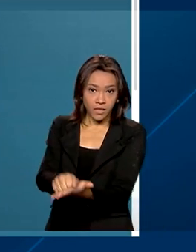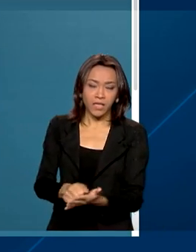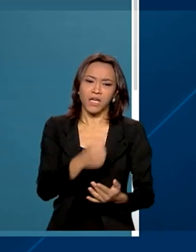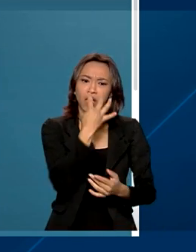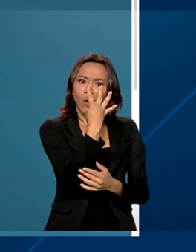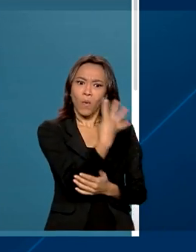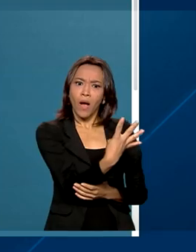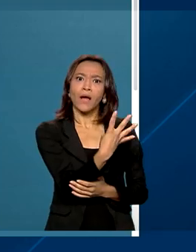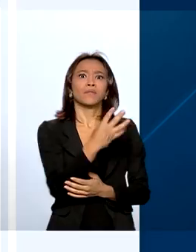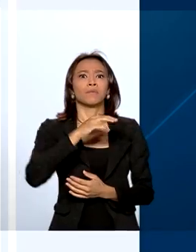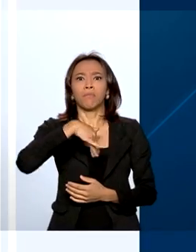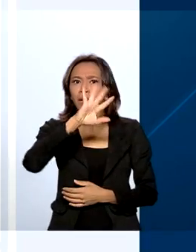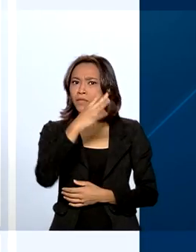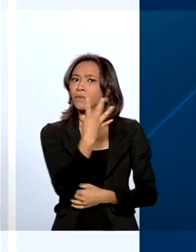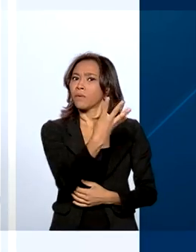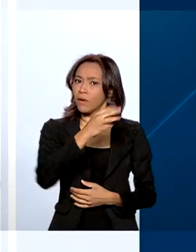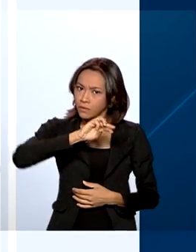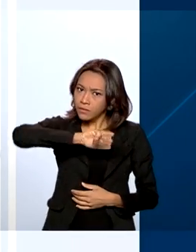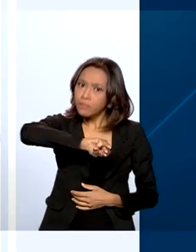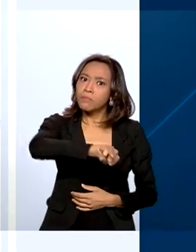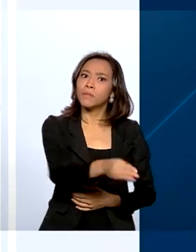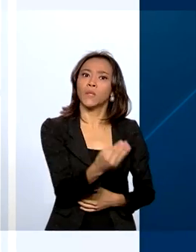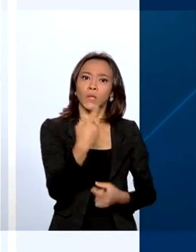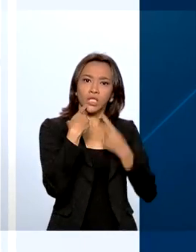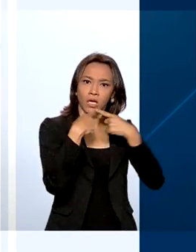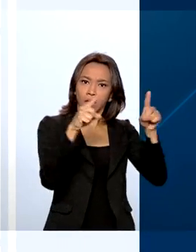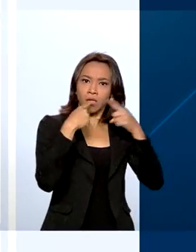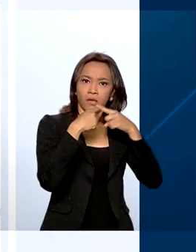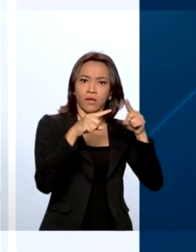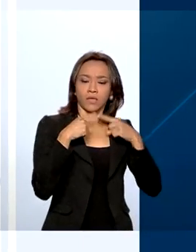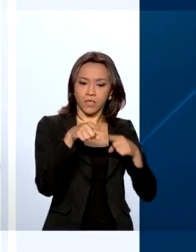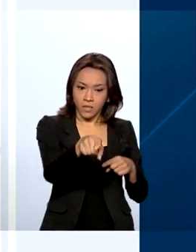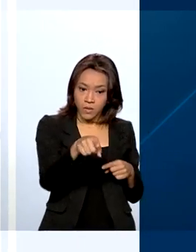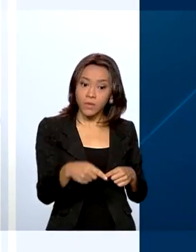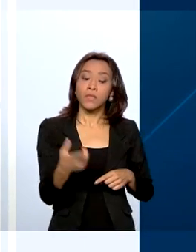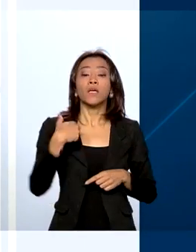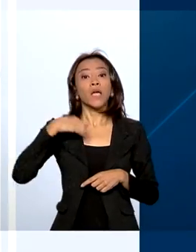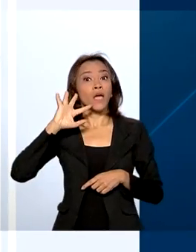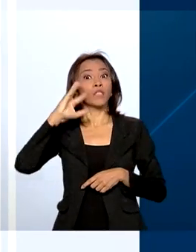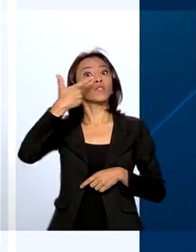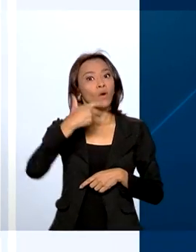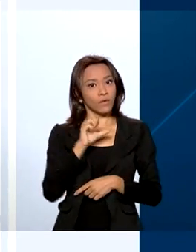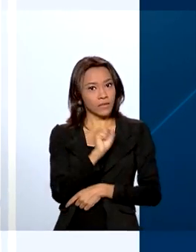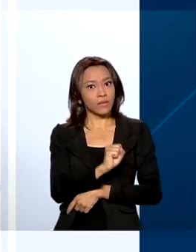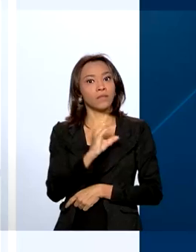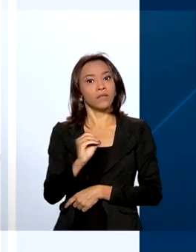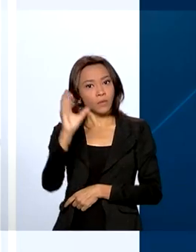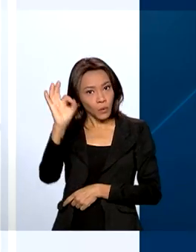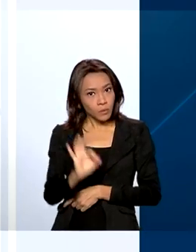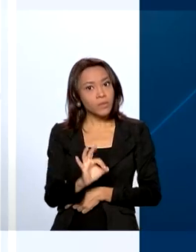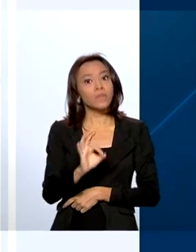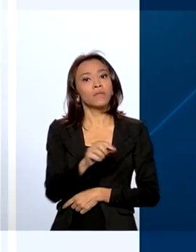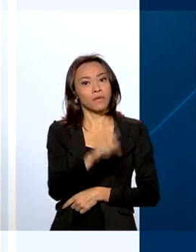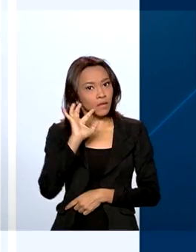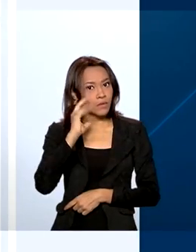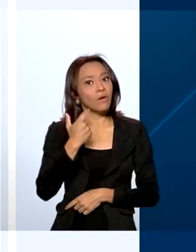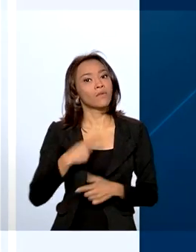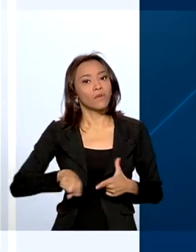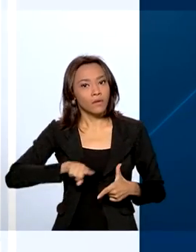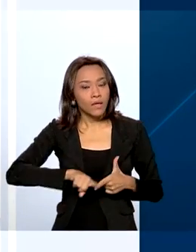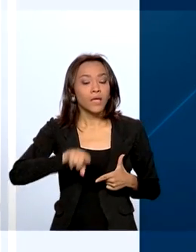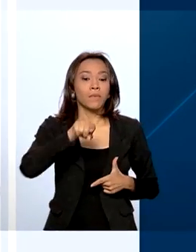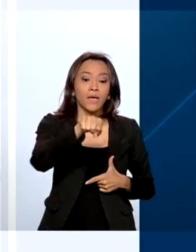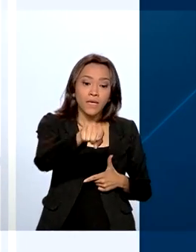reclamações registradas, com um índice médio de solução de 78%. A plataforma tem sido exemplo